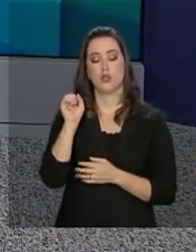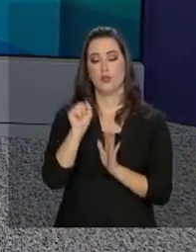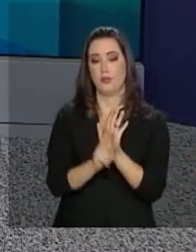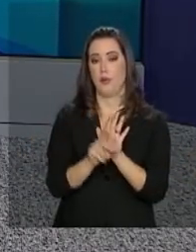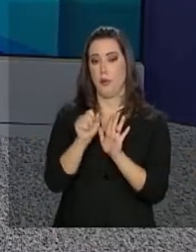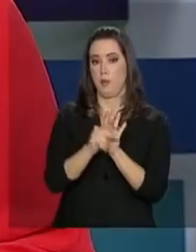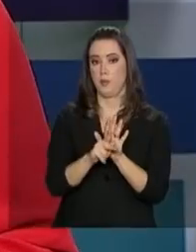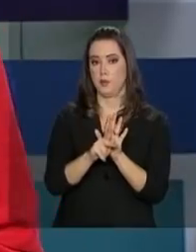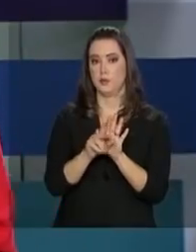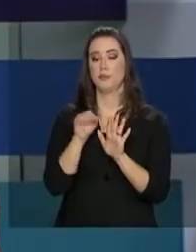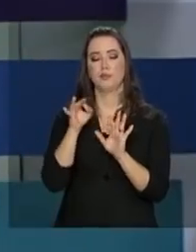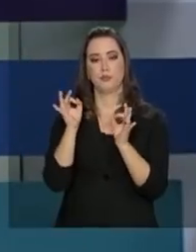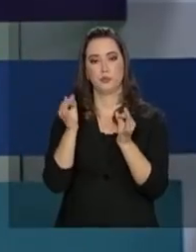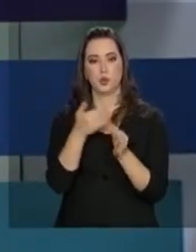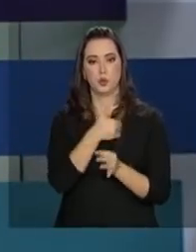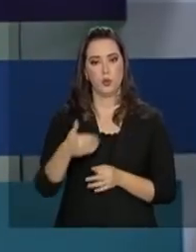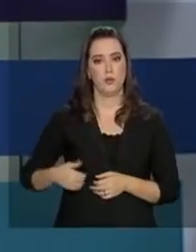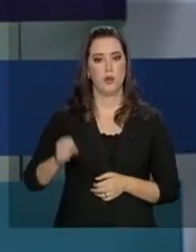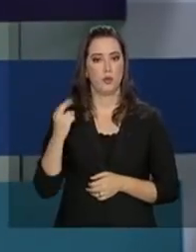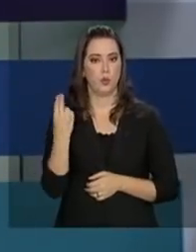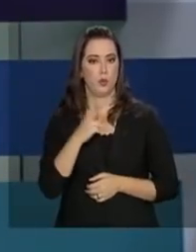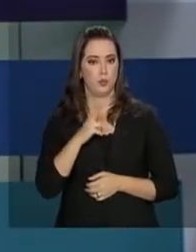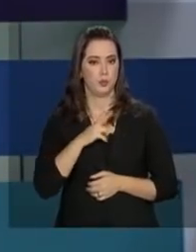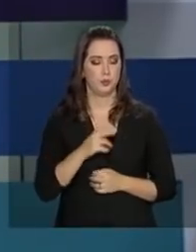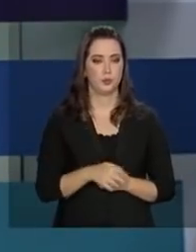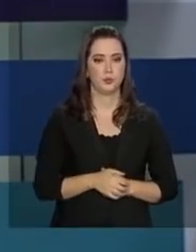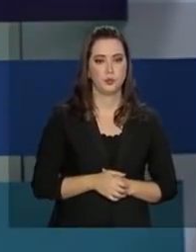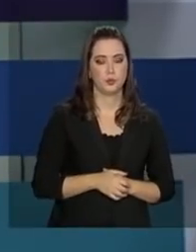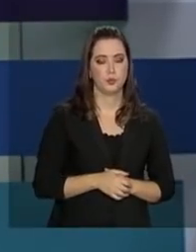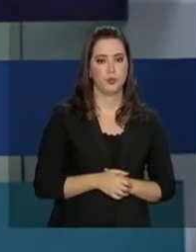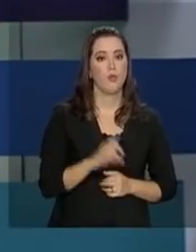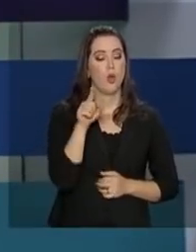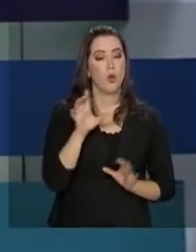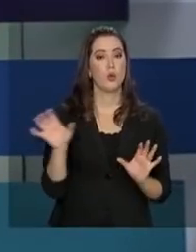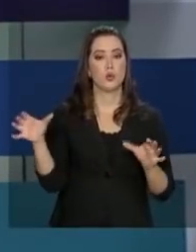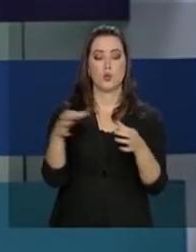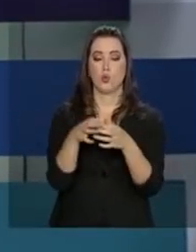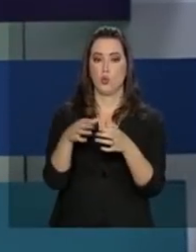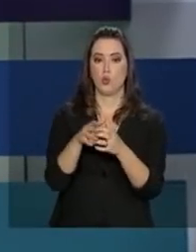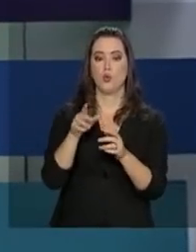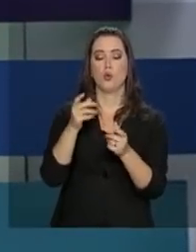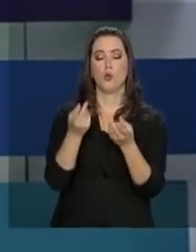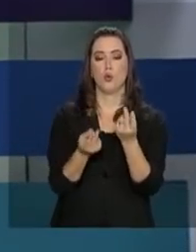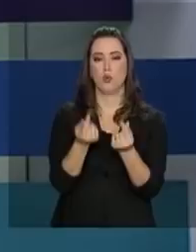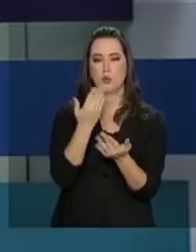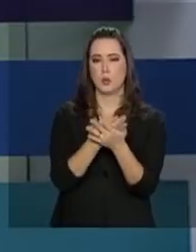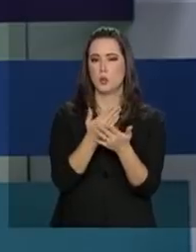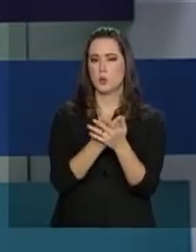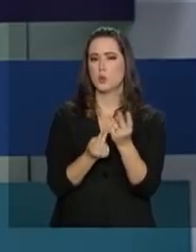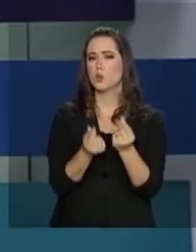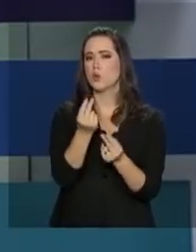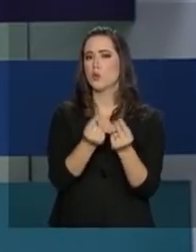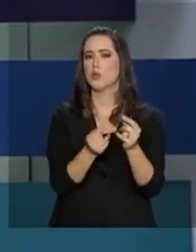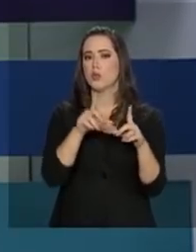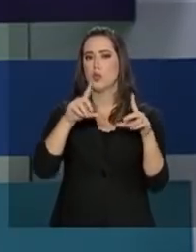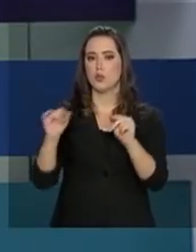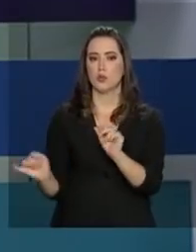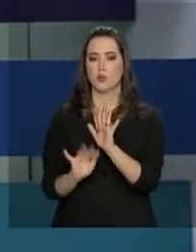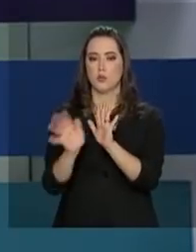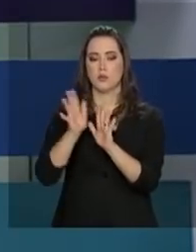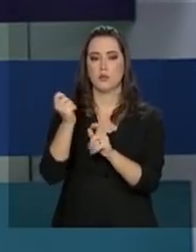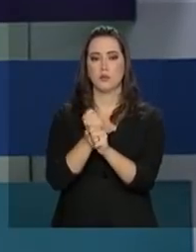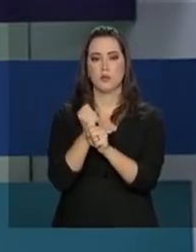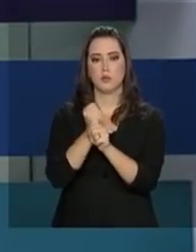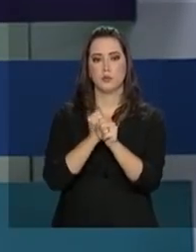privada. Os analistas do mercado financeiro diminuíram mais uma vez a expectativa de inflação para este ano. De